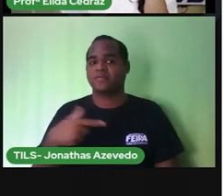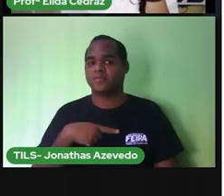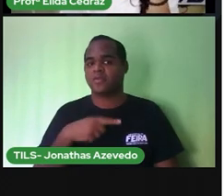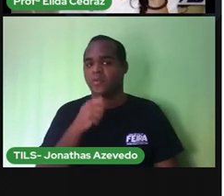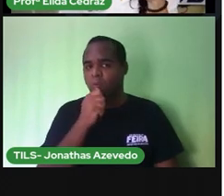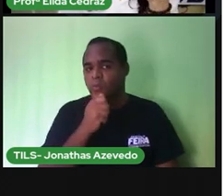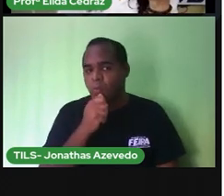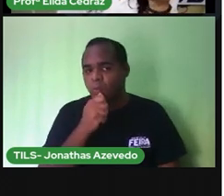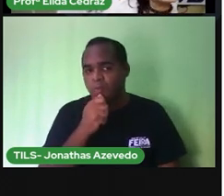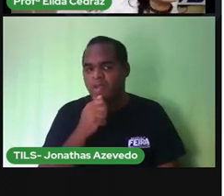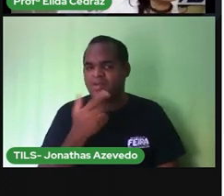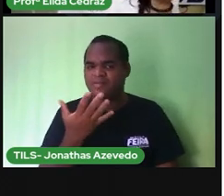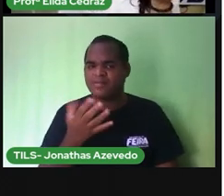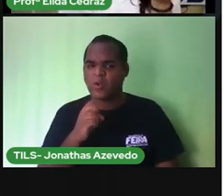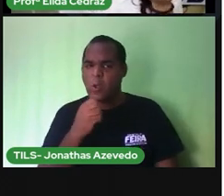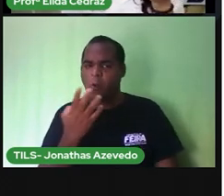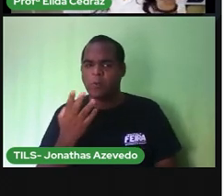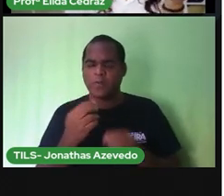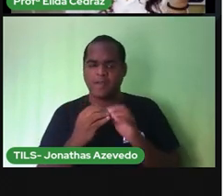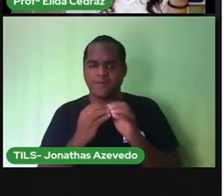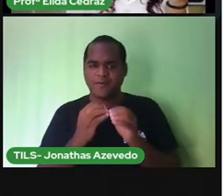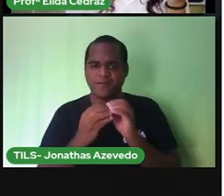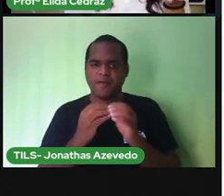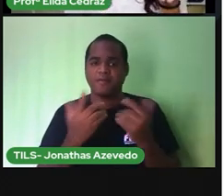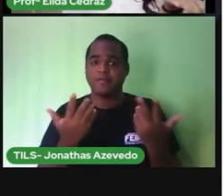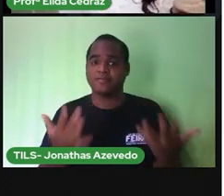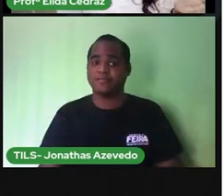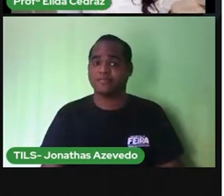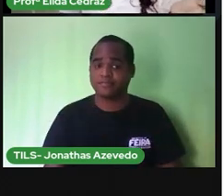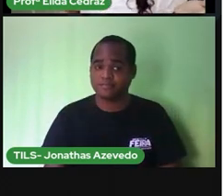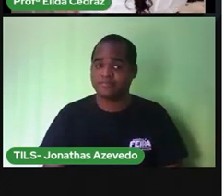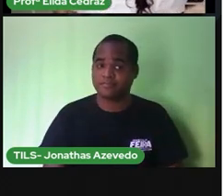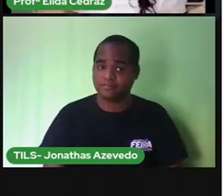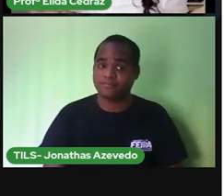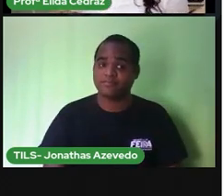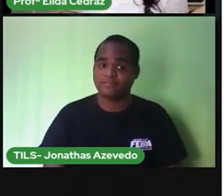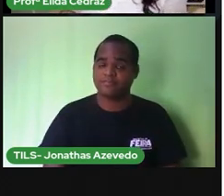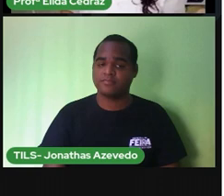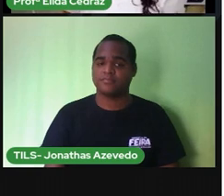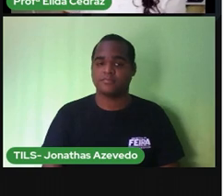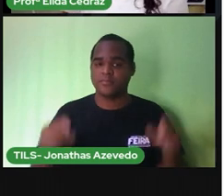chupando o dedo ou coindo a unha. Vai ficar doentinho.